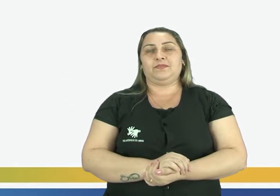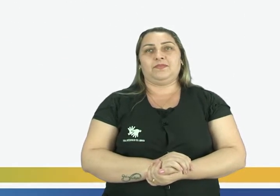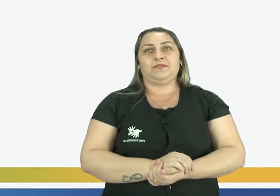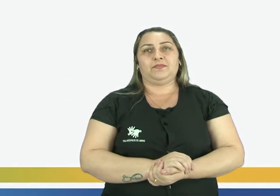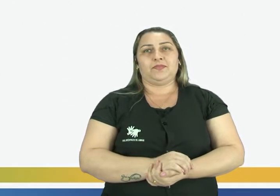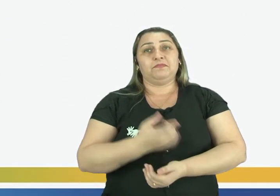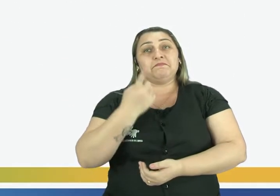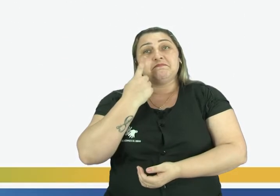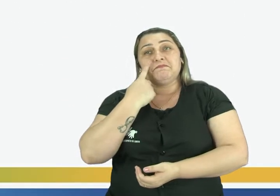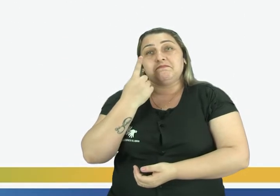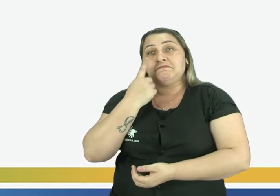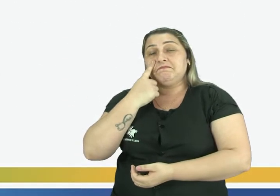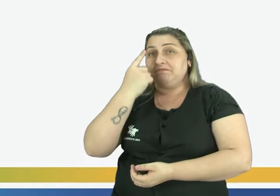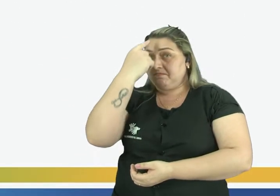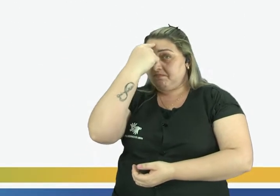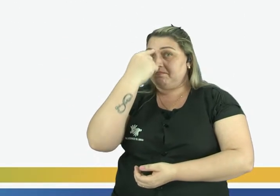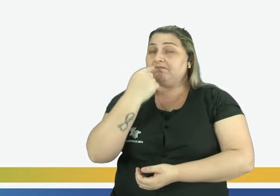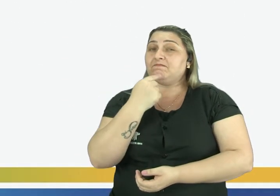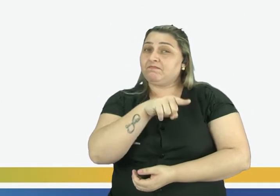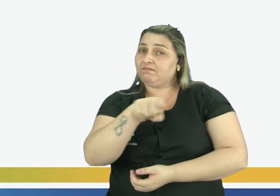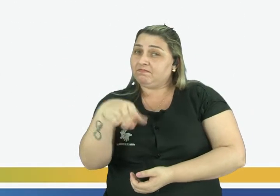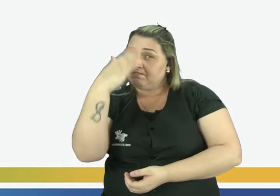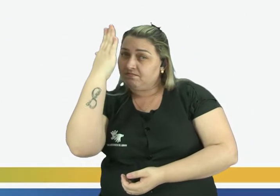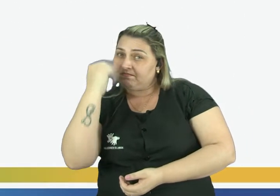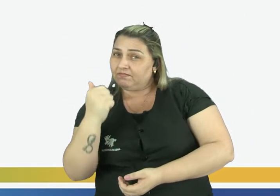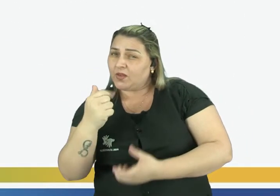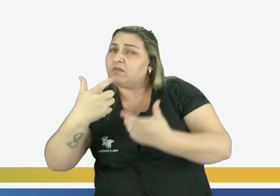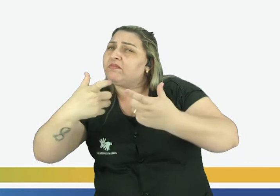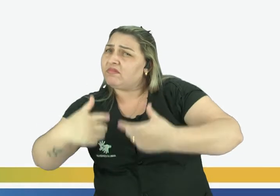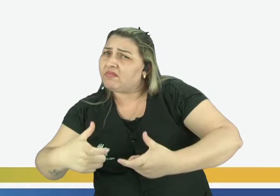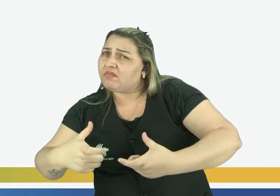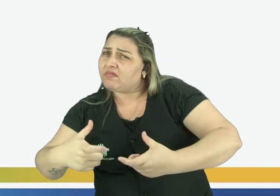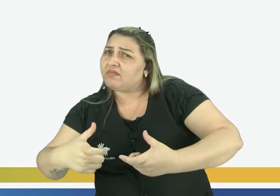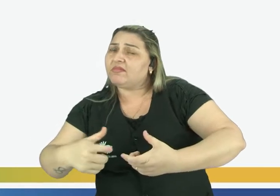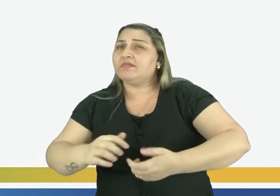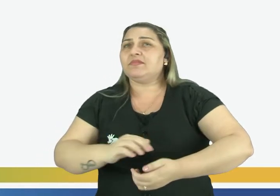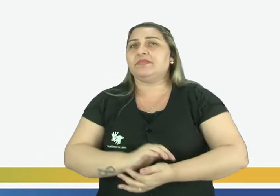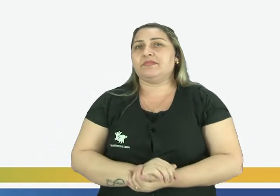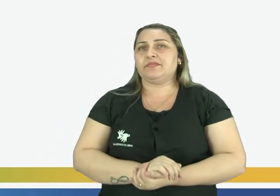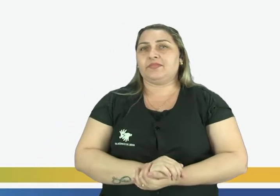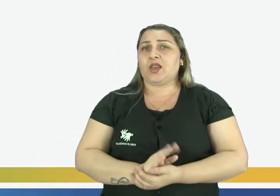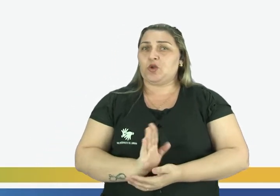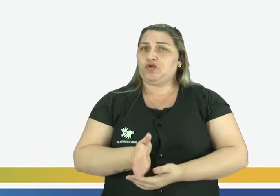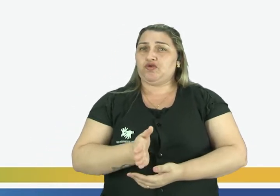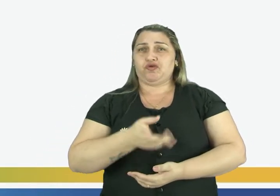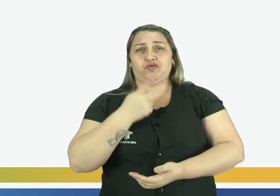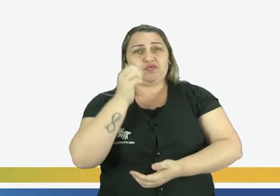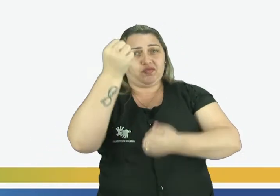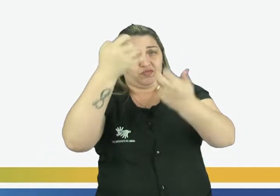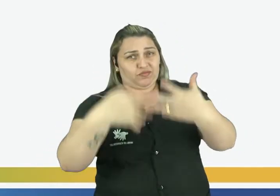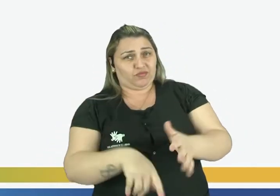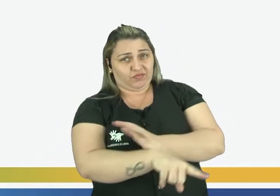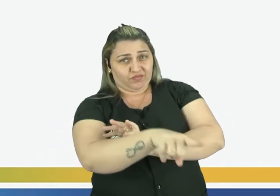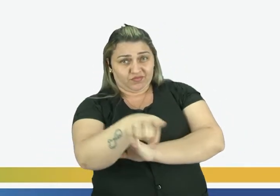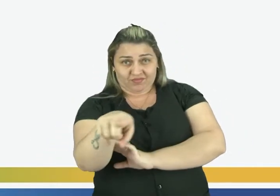Vamos observar essa imagem. Vocês sabem que lugar é esse? Eu já falei a vocês, não foi? Que